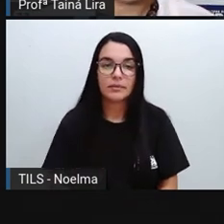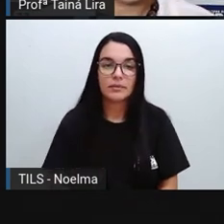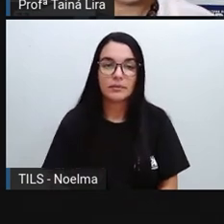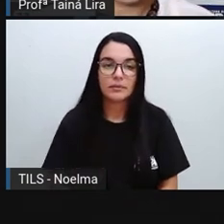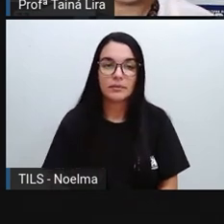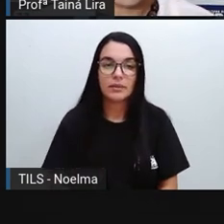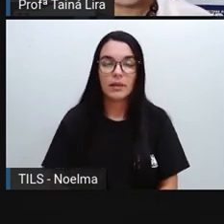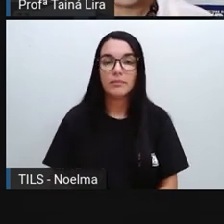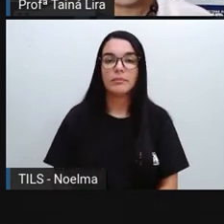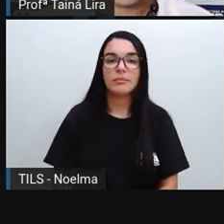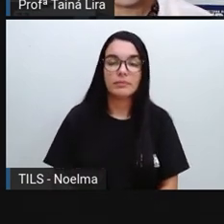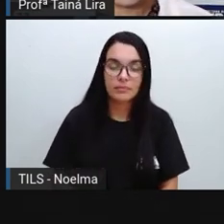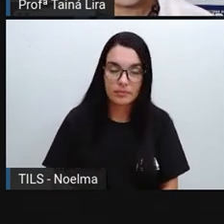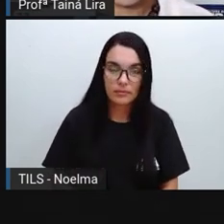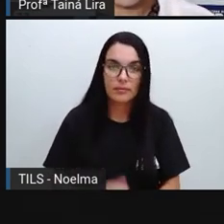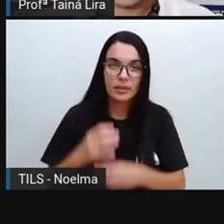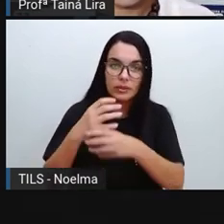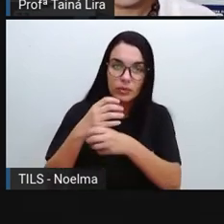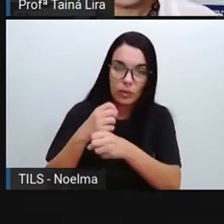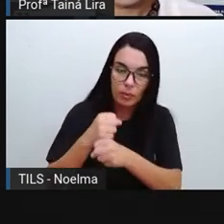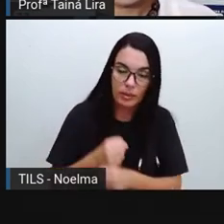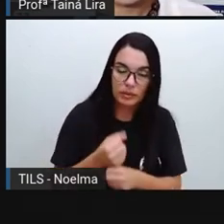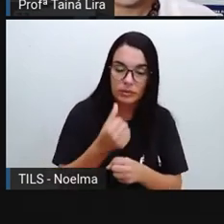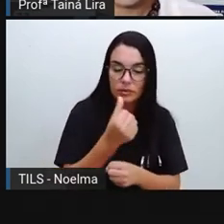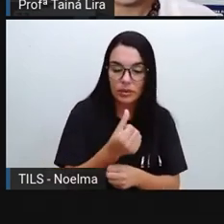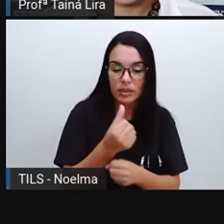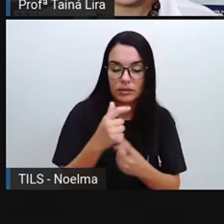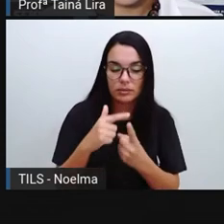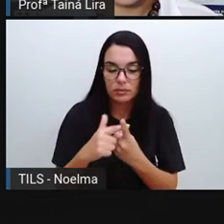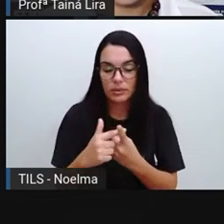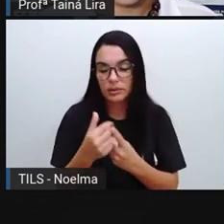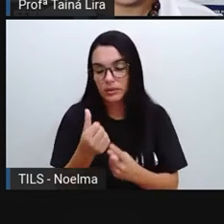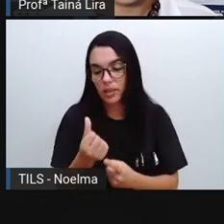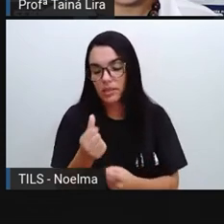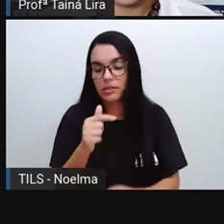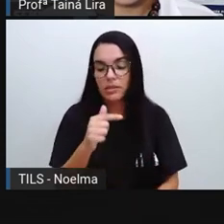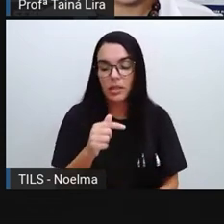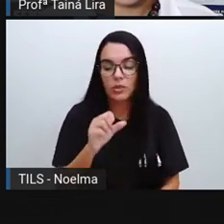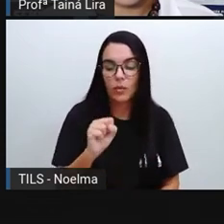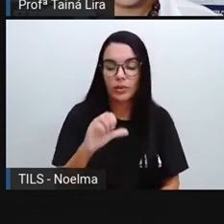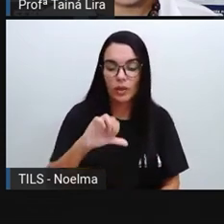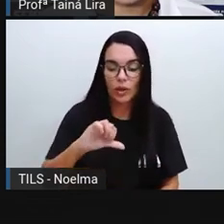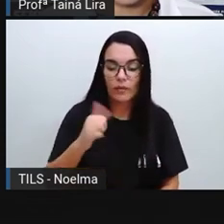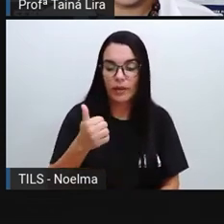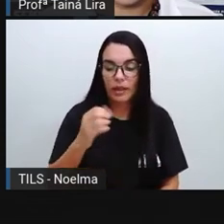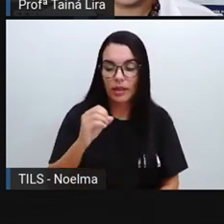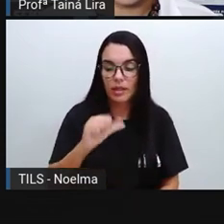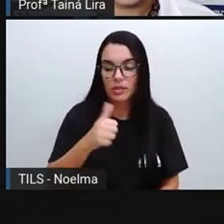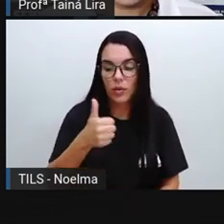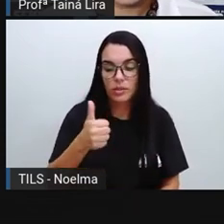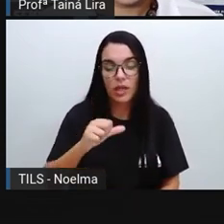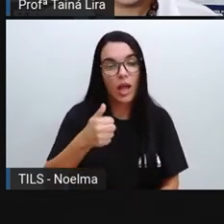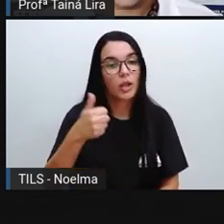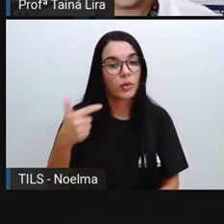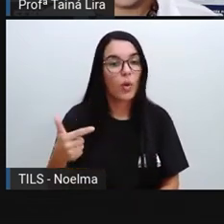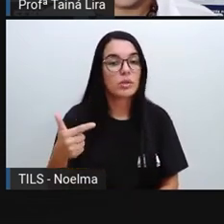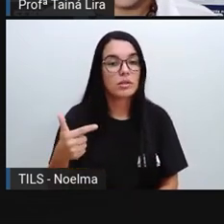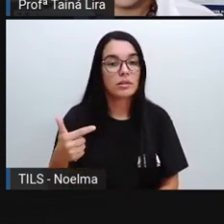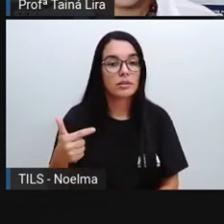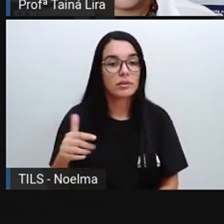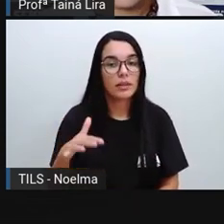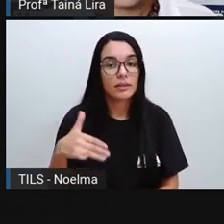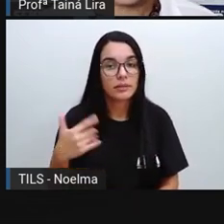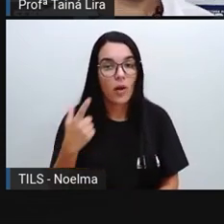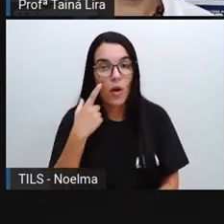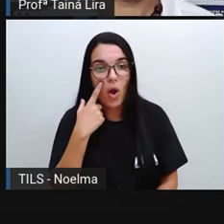seis horas, eu coloquei mais seis aqui. Então, ó. Sete, oito, nove, dez, onze, doze,